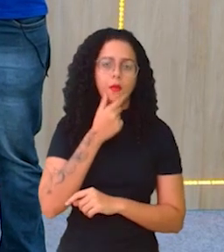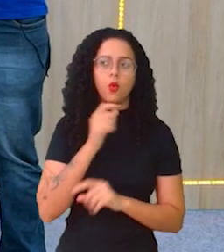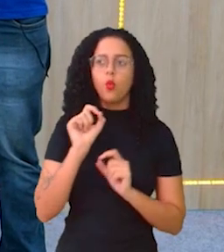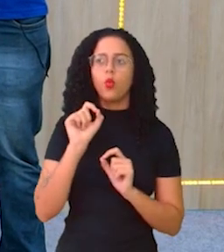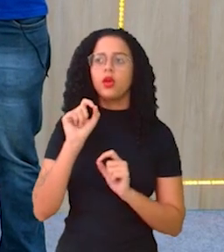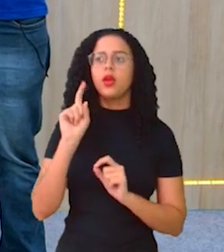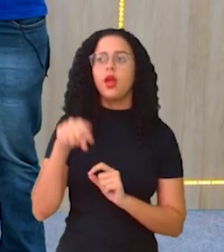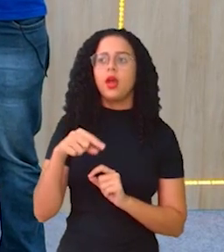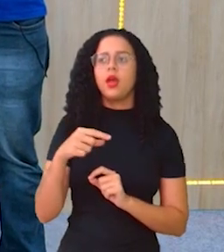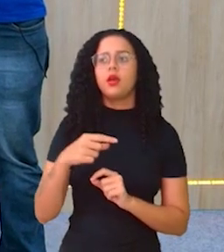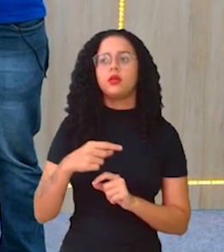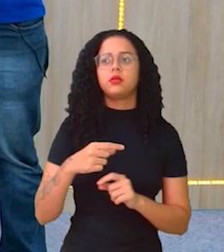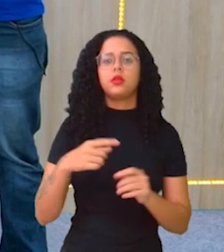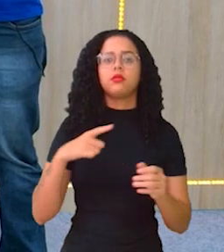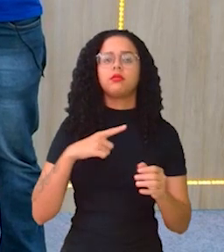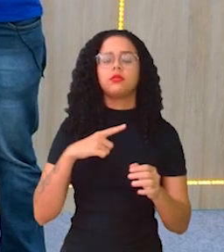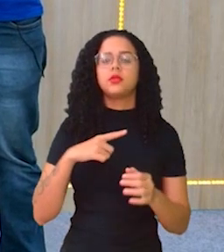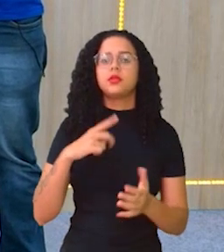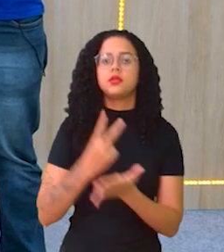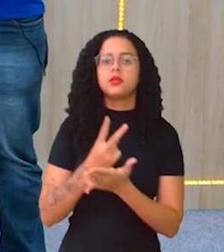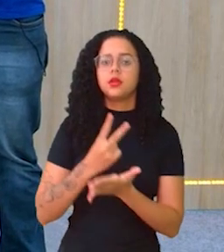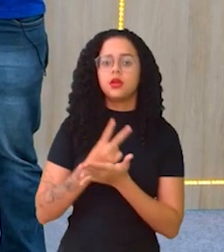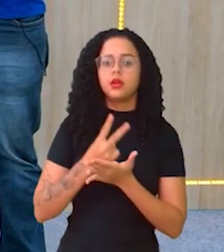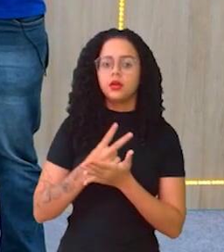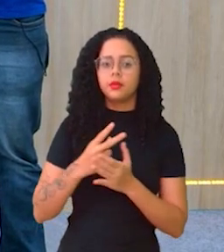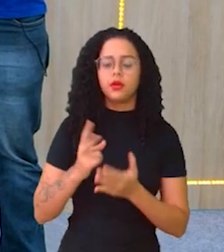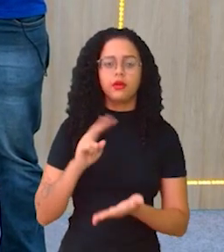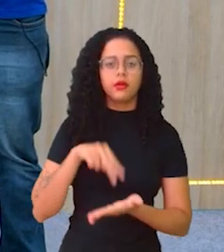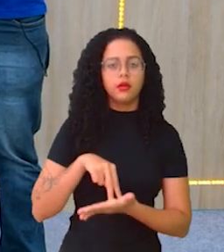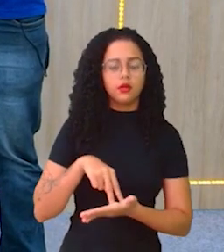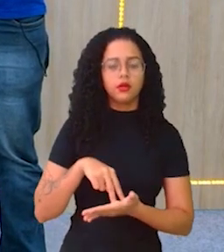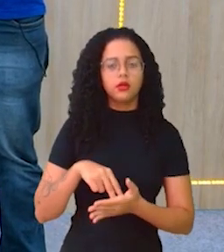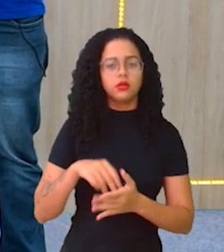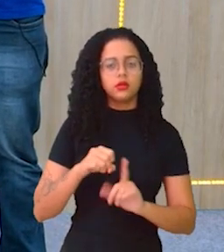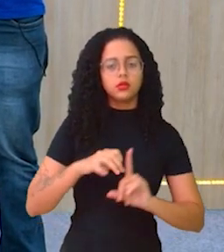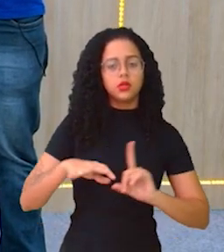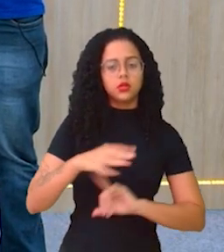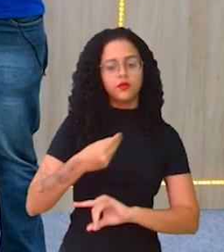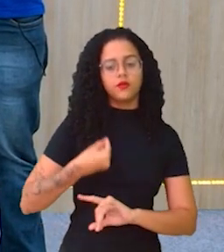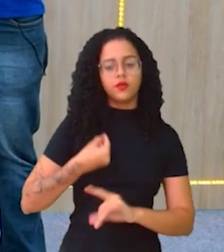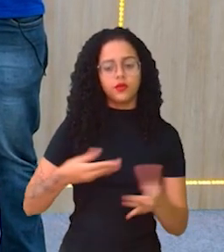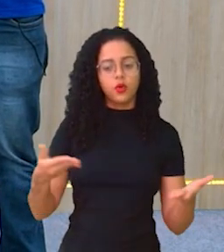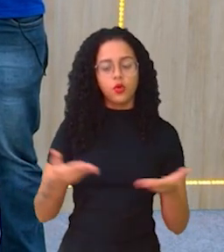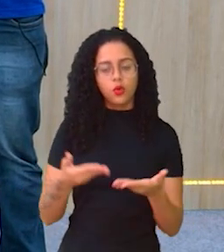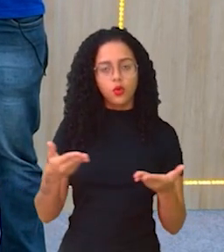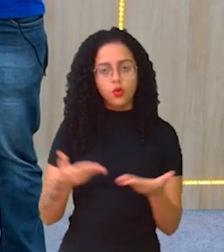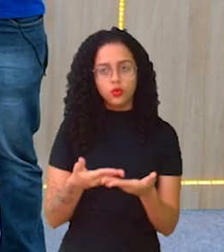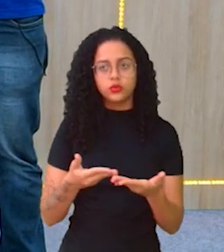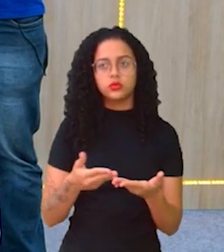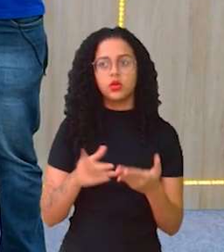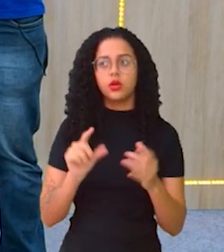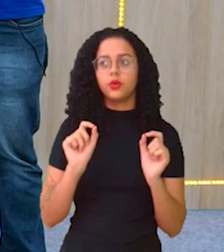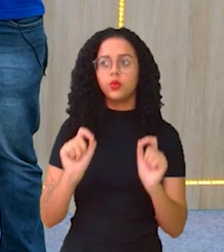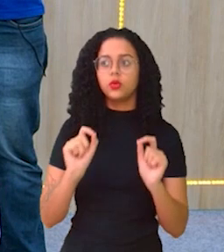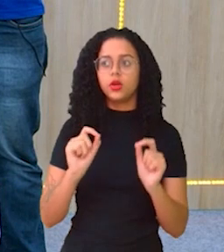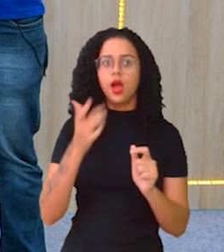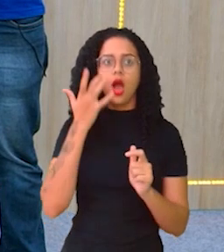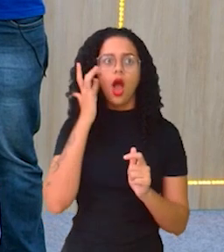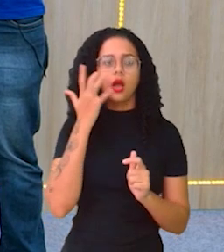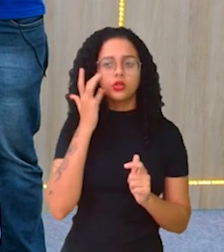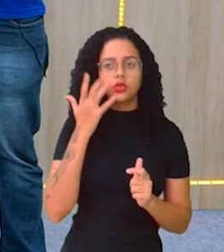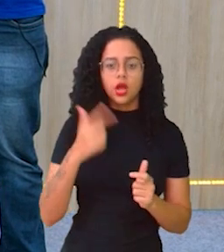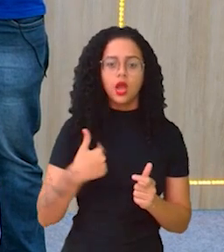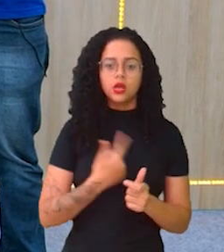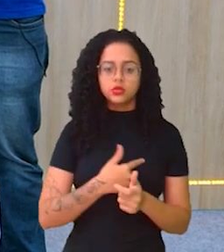estar sexualmente ativo como homem na sociedade que a gente vive hoje, é de achar